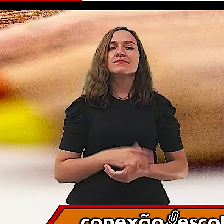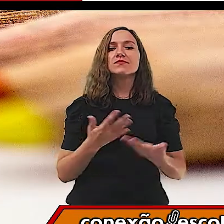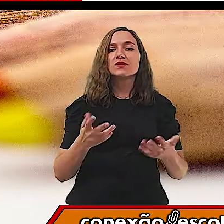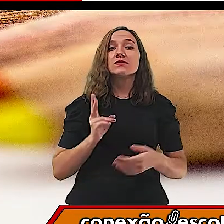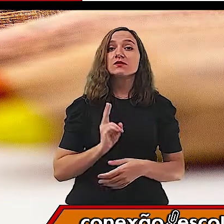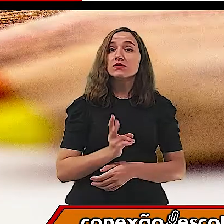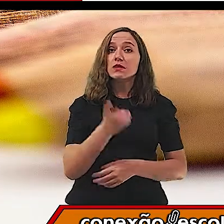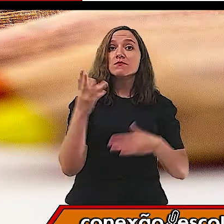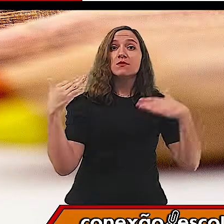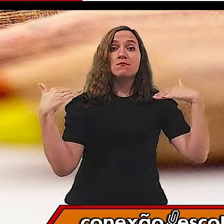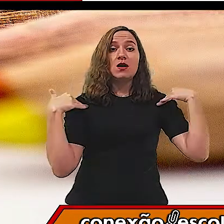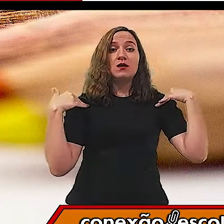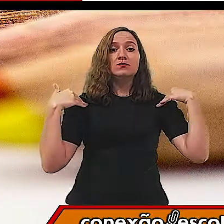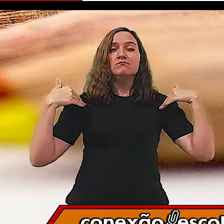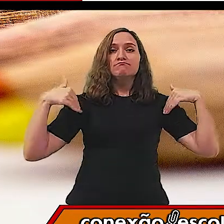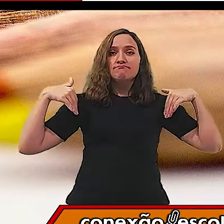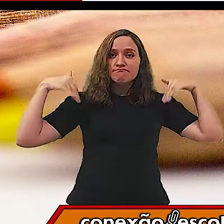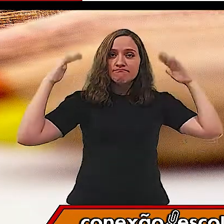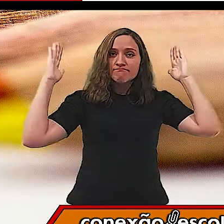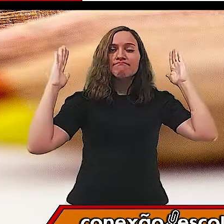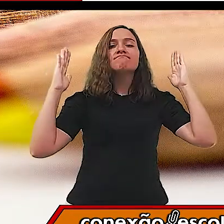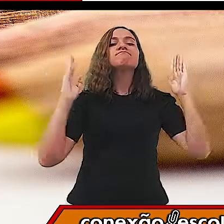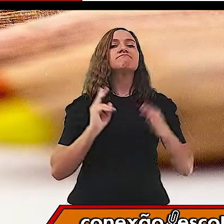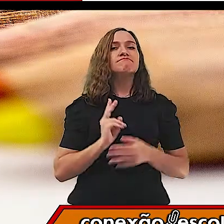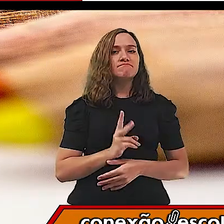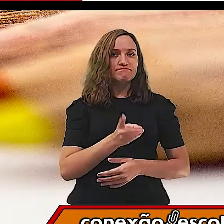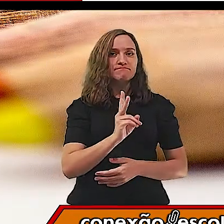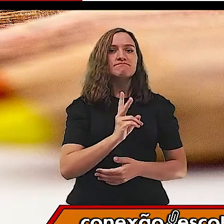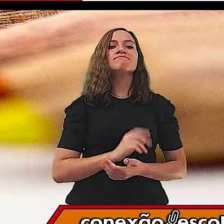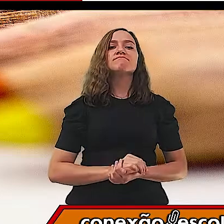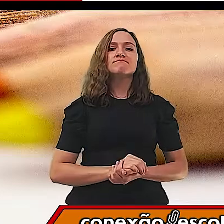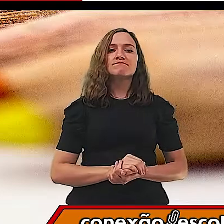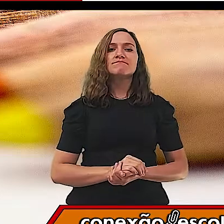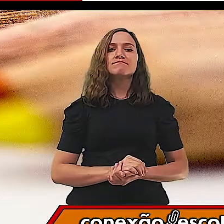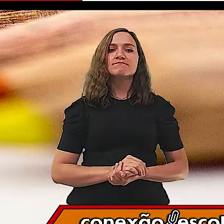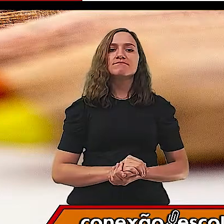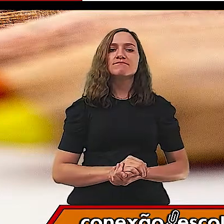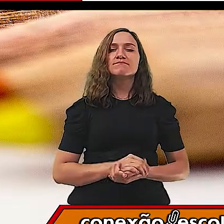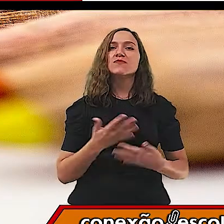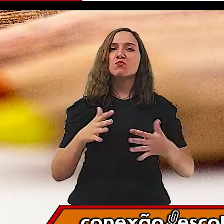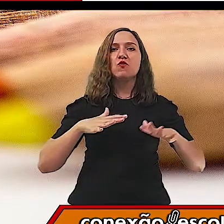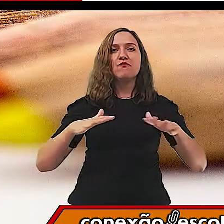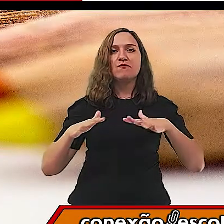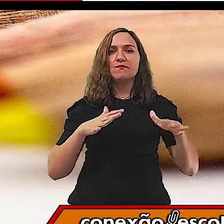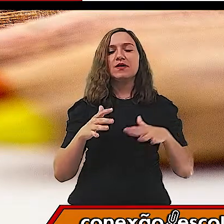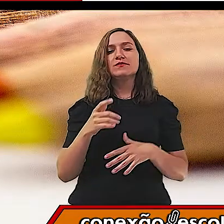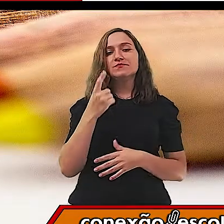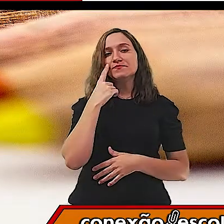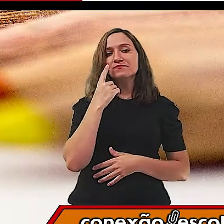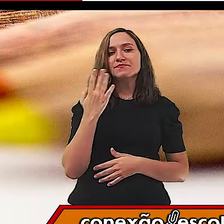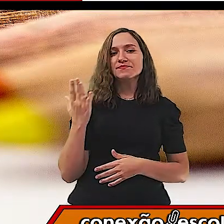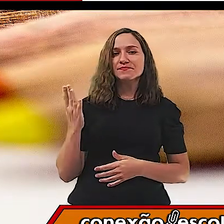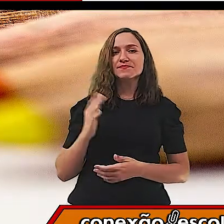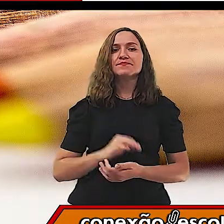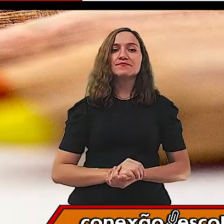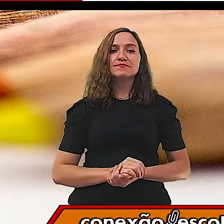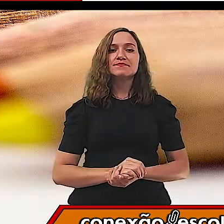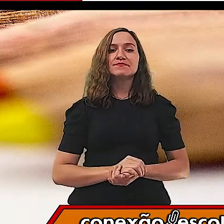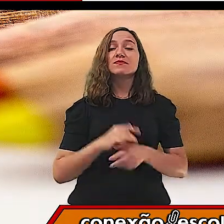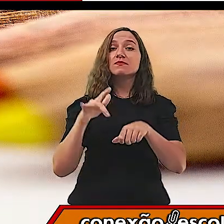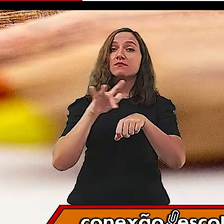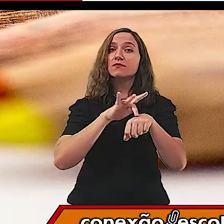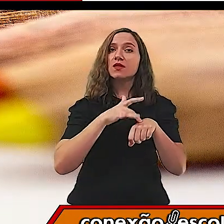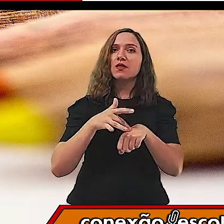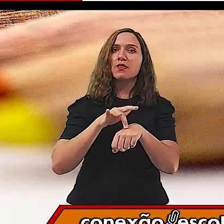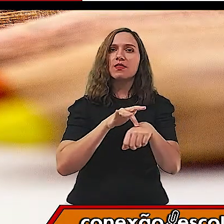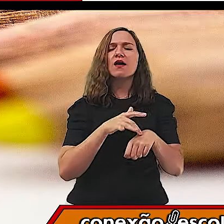vão estar acima de quê? Do nosso ombro. Então, geralmente, assim. E o balé, as mãos